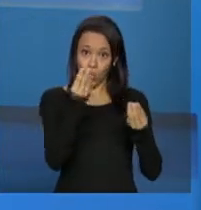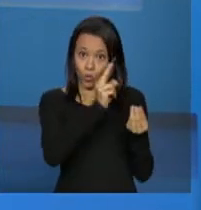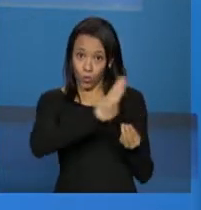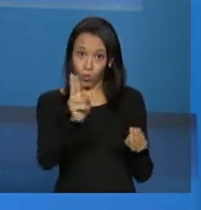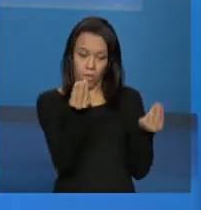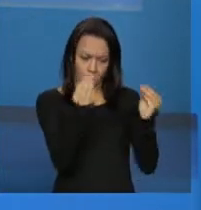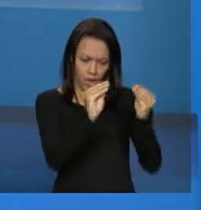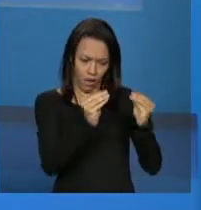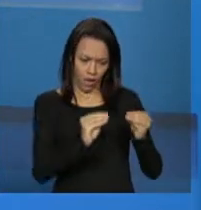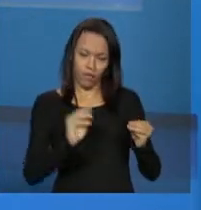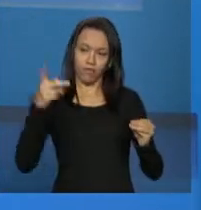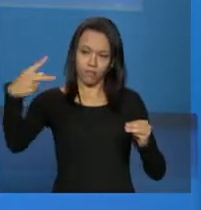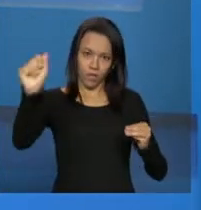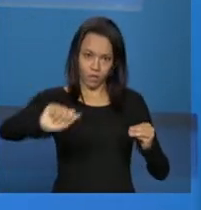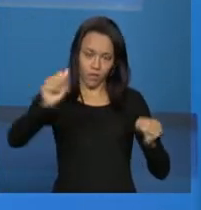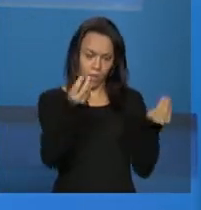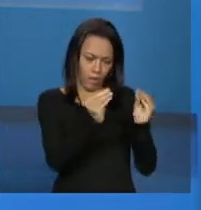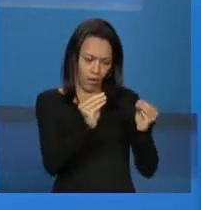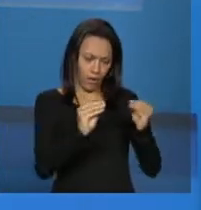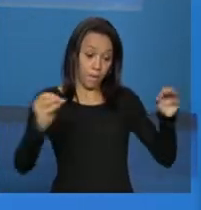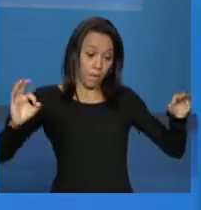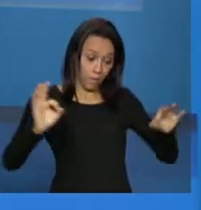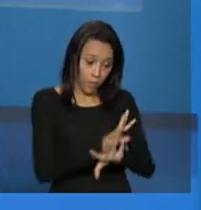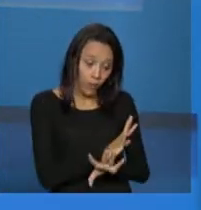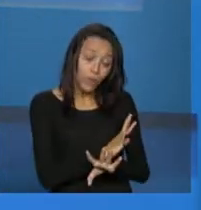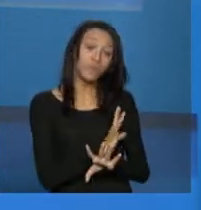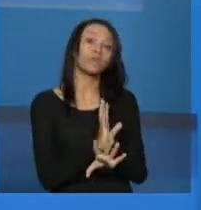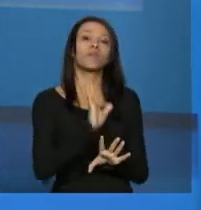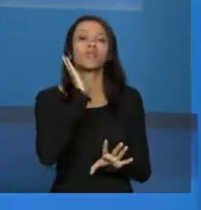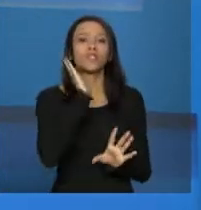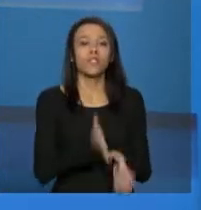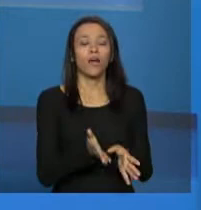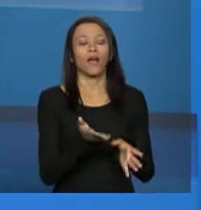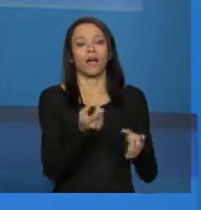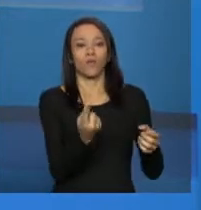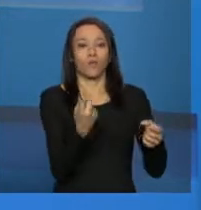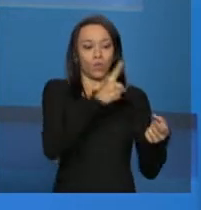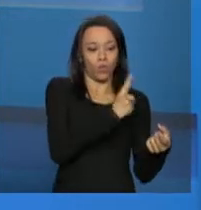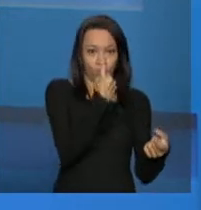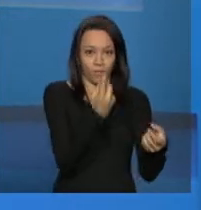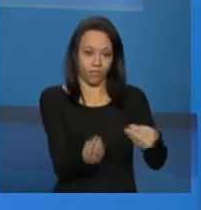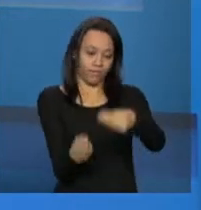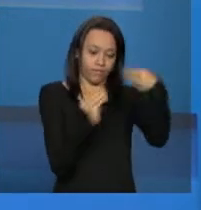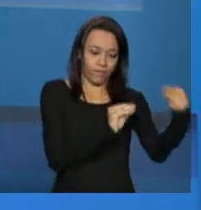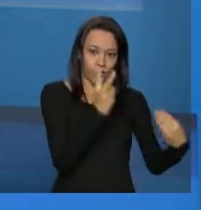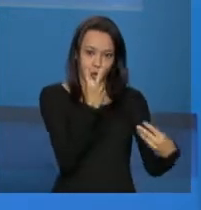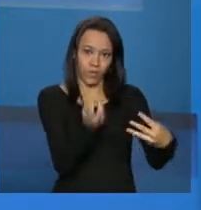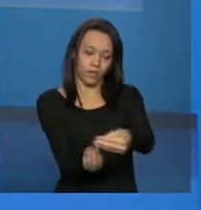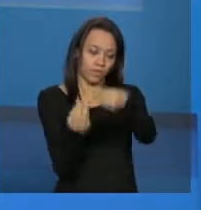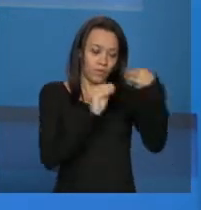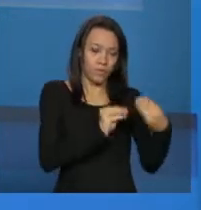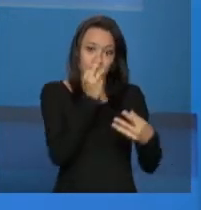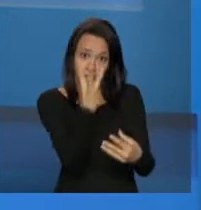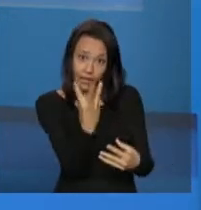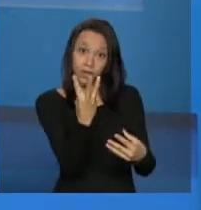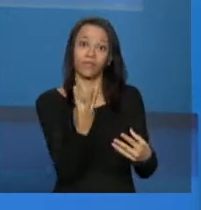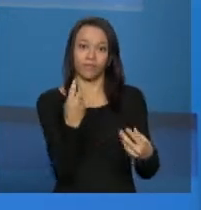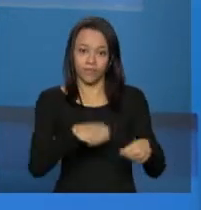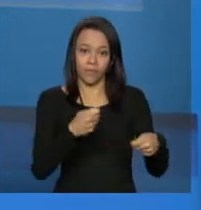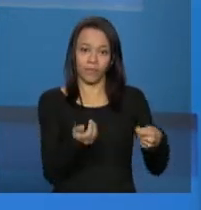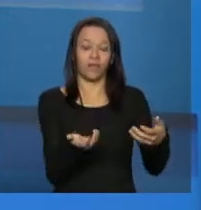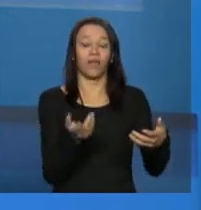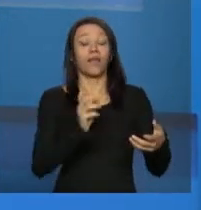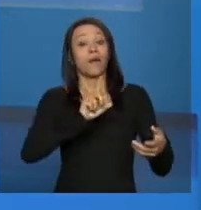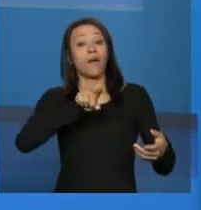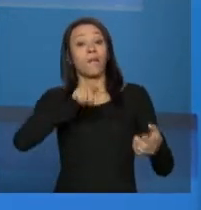Pra que se chegue nessa etapa, ele tem que preencher todas essas sessões, sessão 1, sessão 2 e sessão 3. Pra